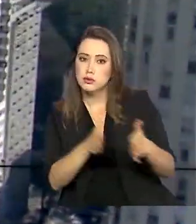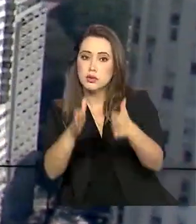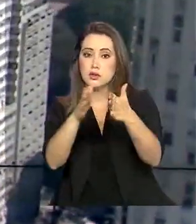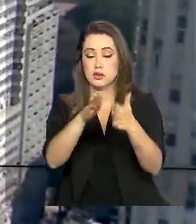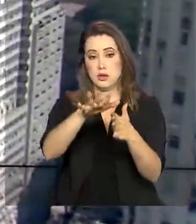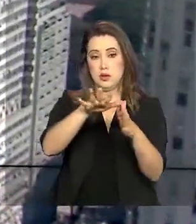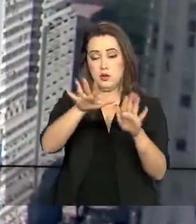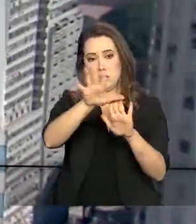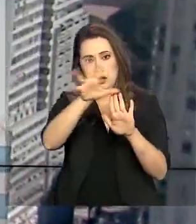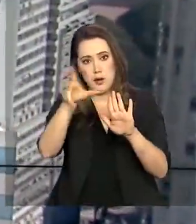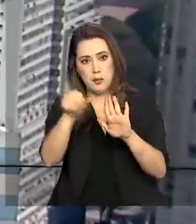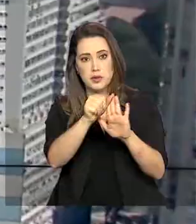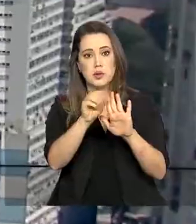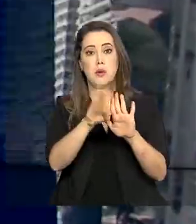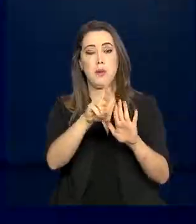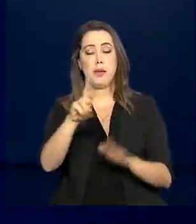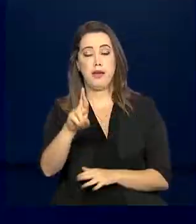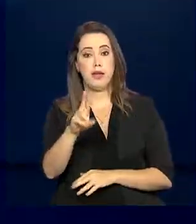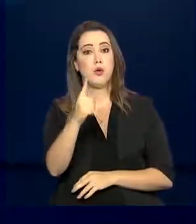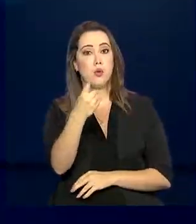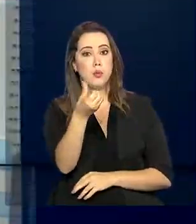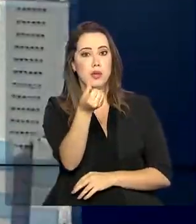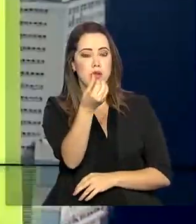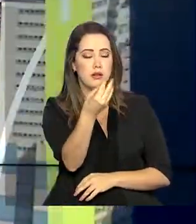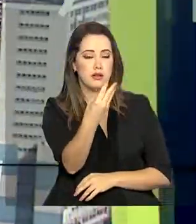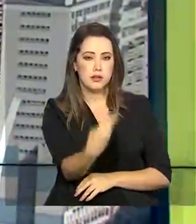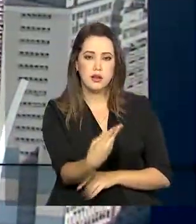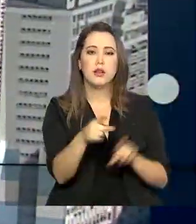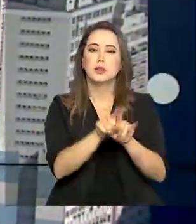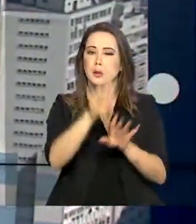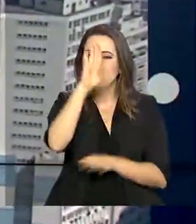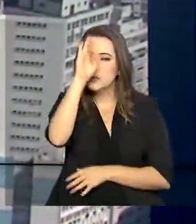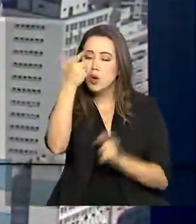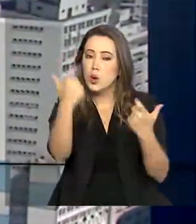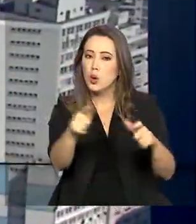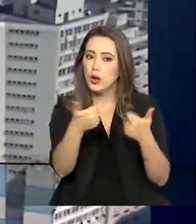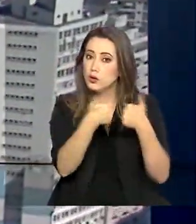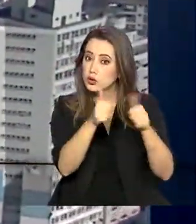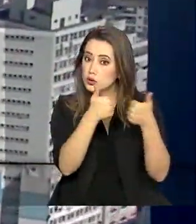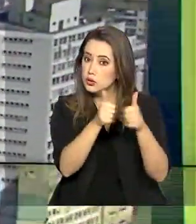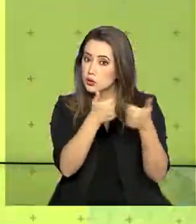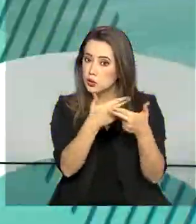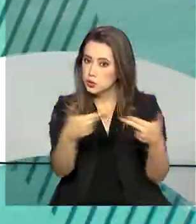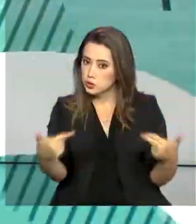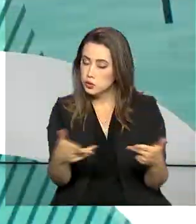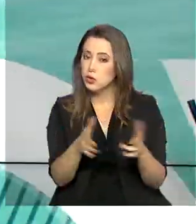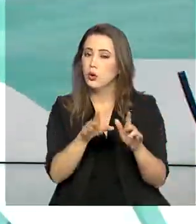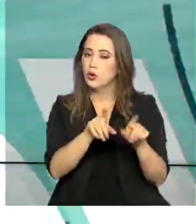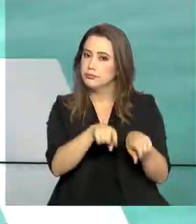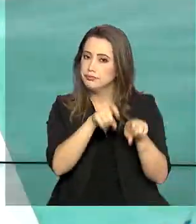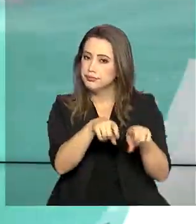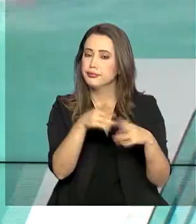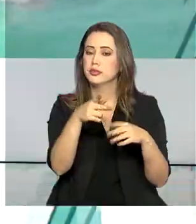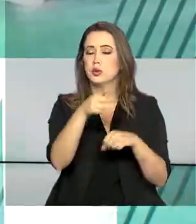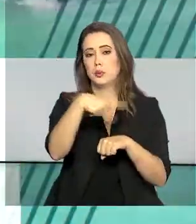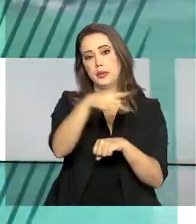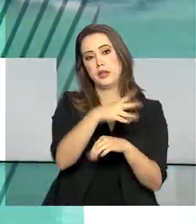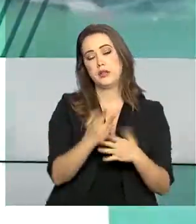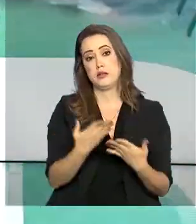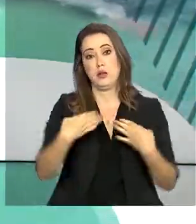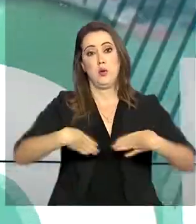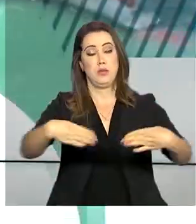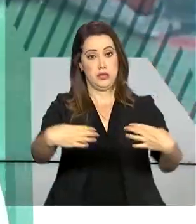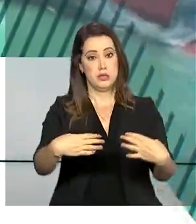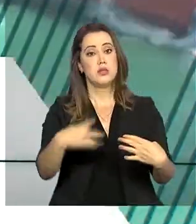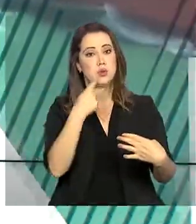-163, um dos principais corredores de escoamento da produção do país. O ministro da Infraestrutura reafirmou